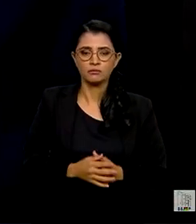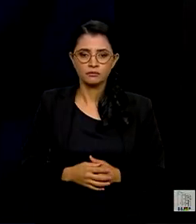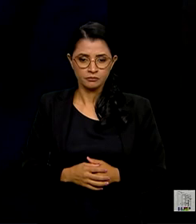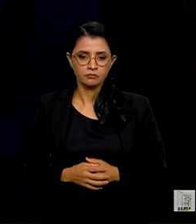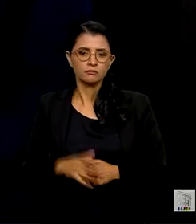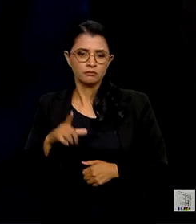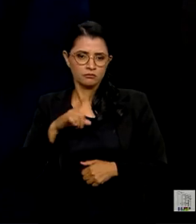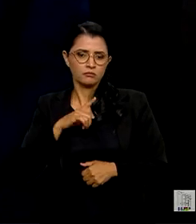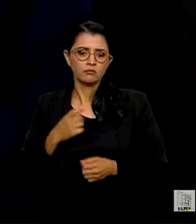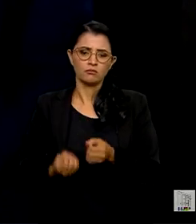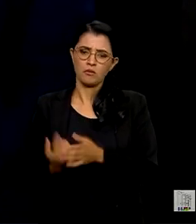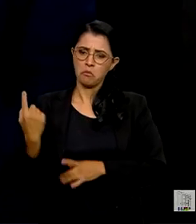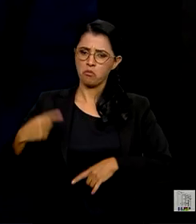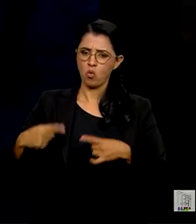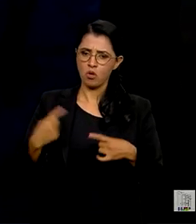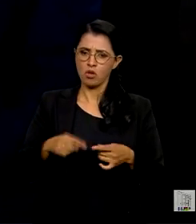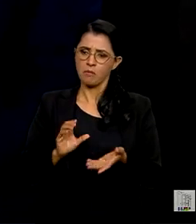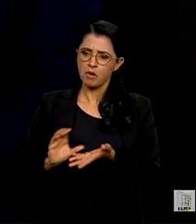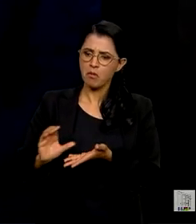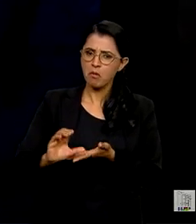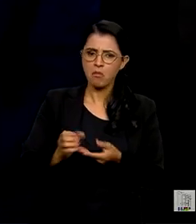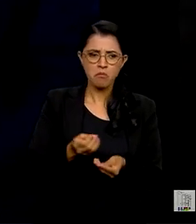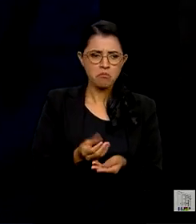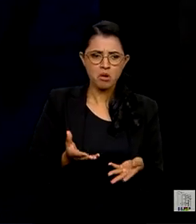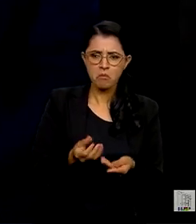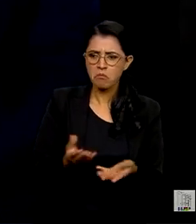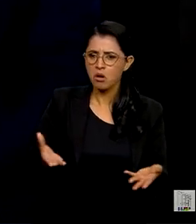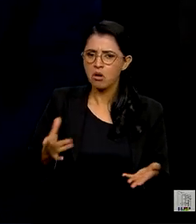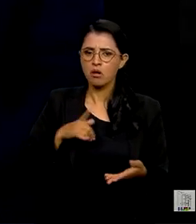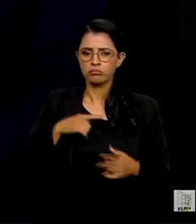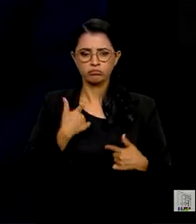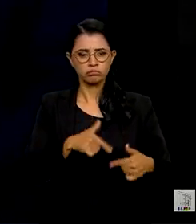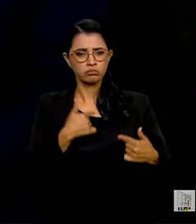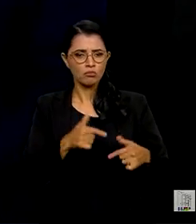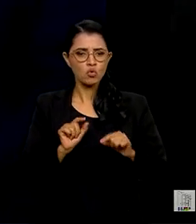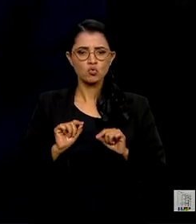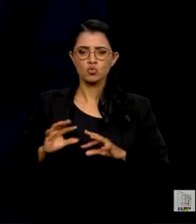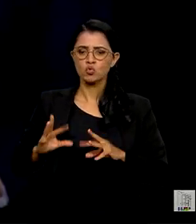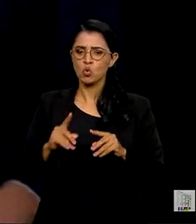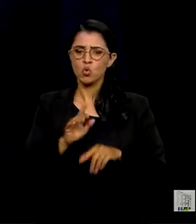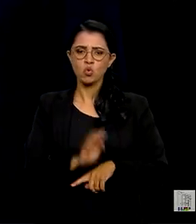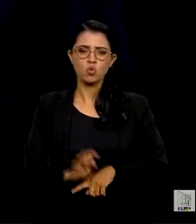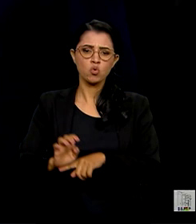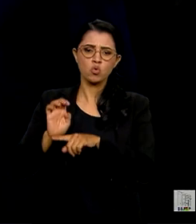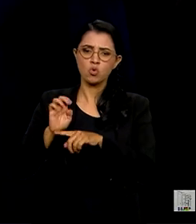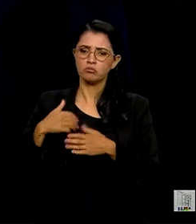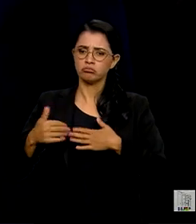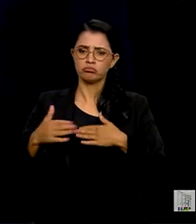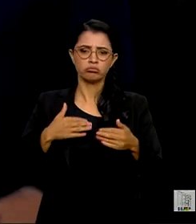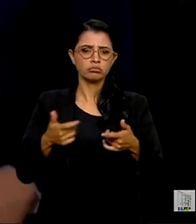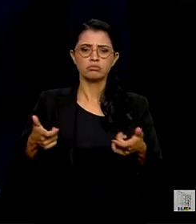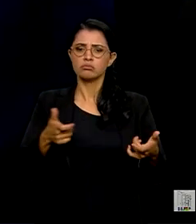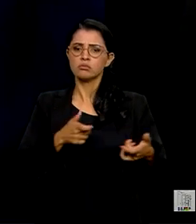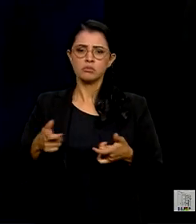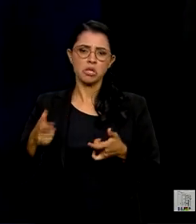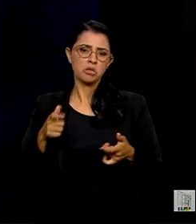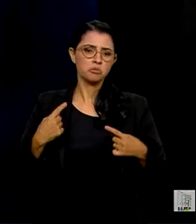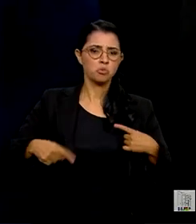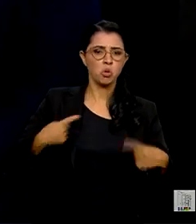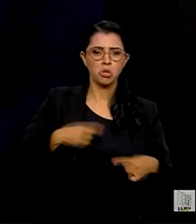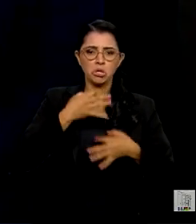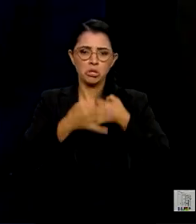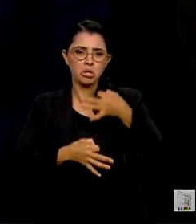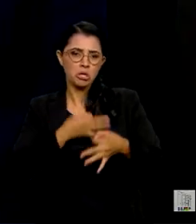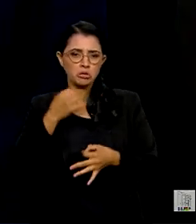praticando uma política distributiva em que trabalhamos com todos os estados, independentemente da posição política e